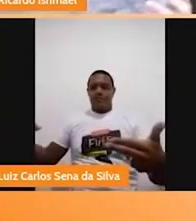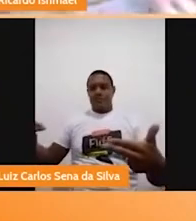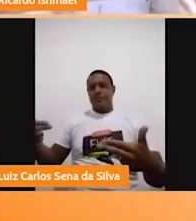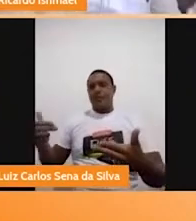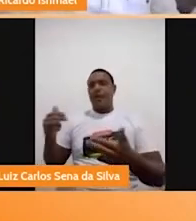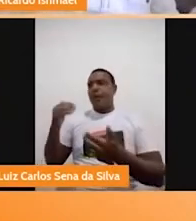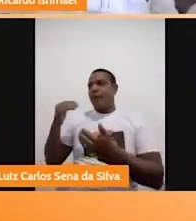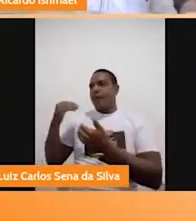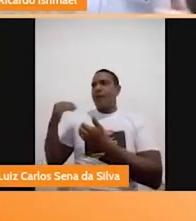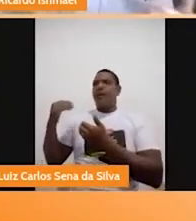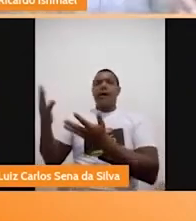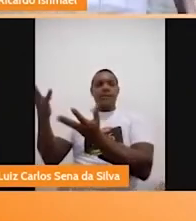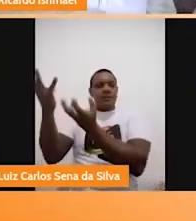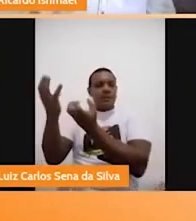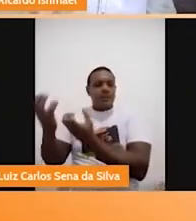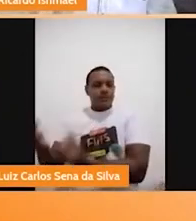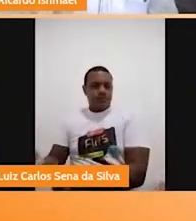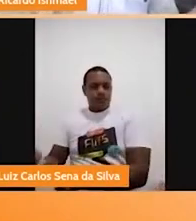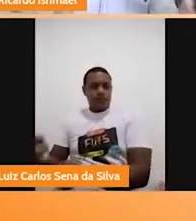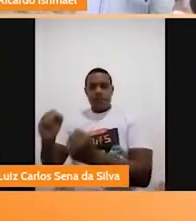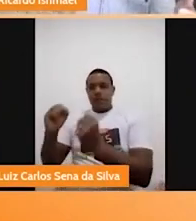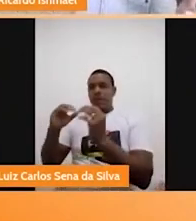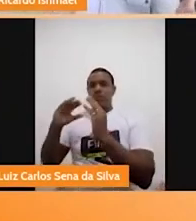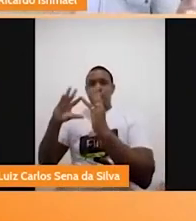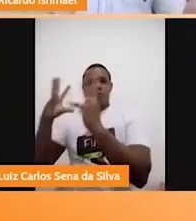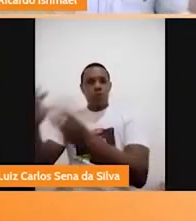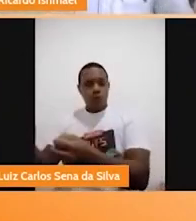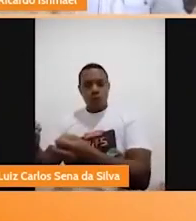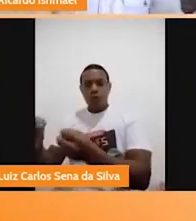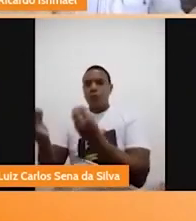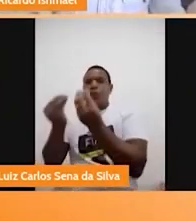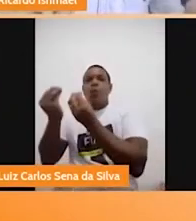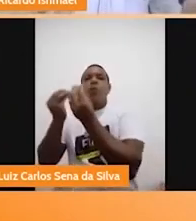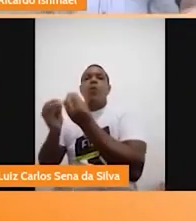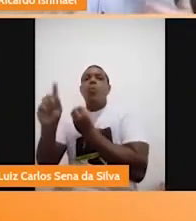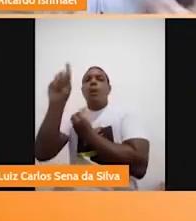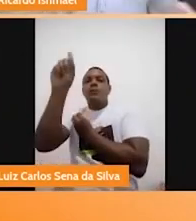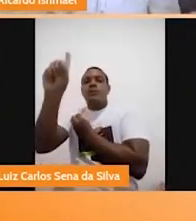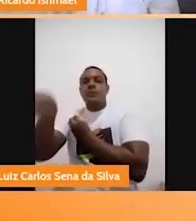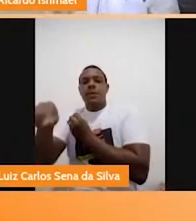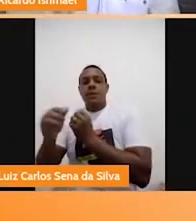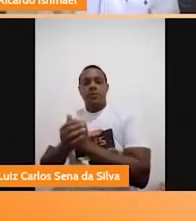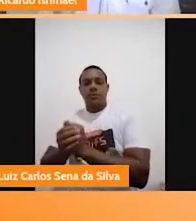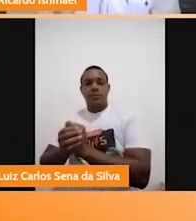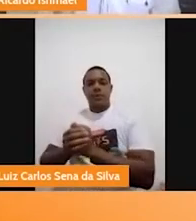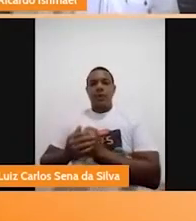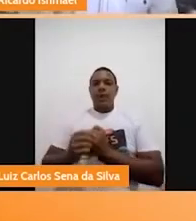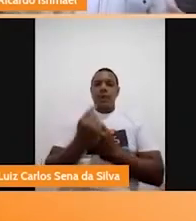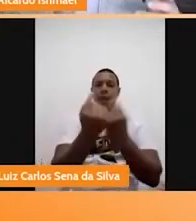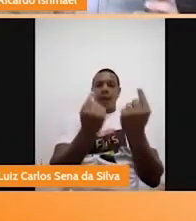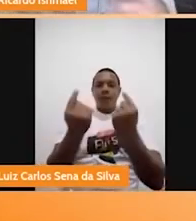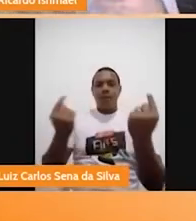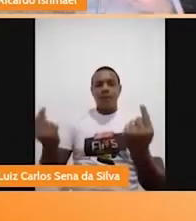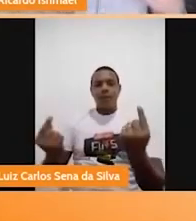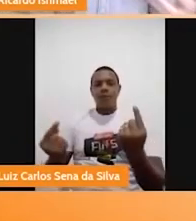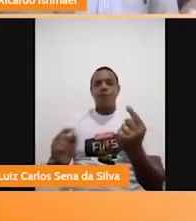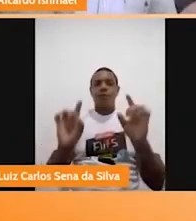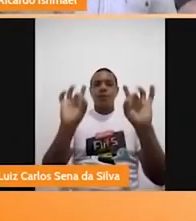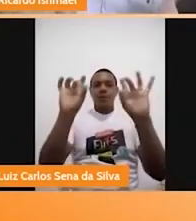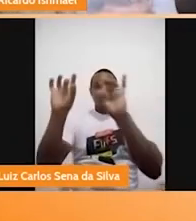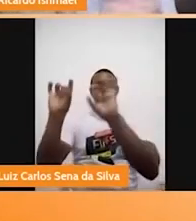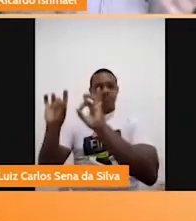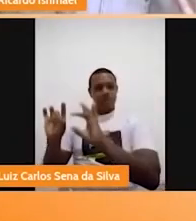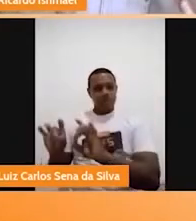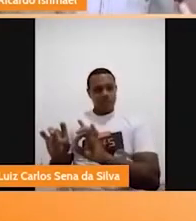conviver, aceitar as diferenças. Nós somos assim, nós somos seres diferentes. E esse é o grande barato da vida. Esse é o grande... Esse é o é